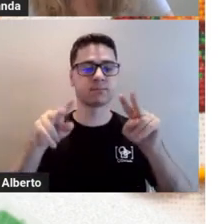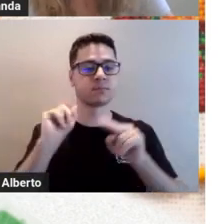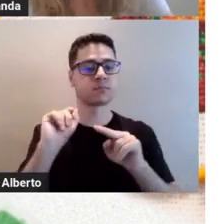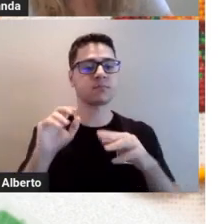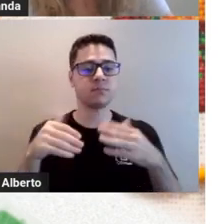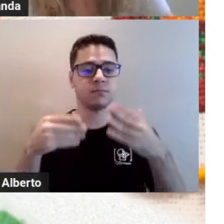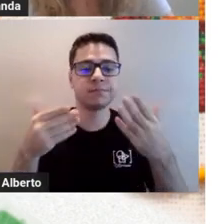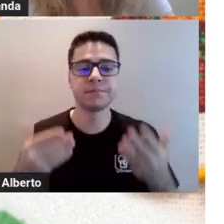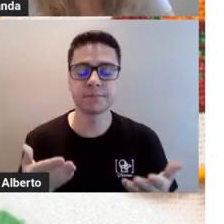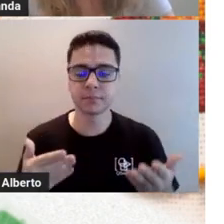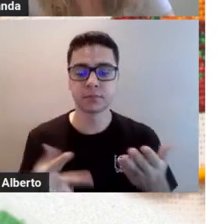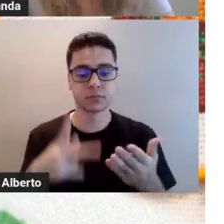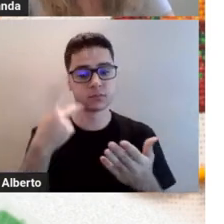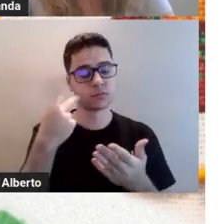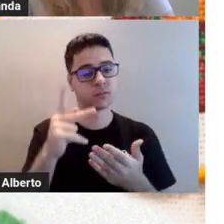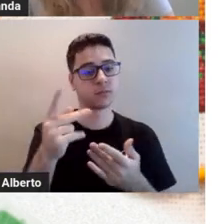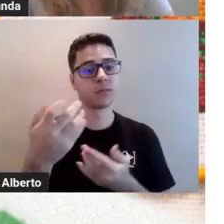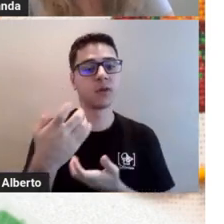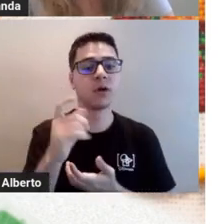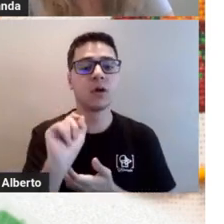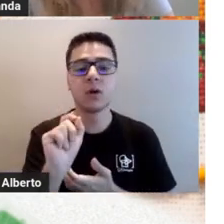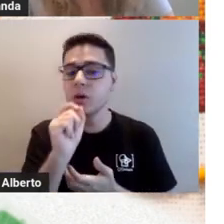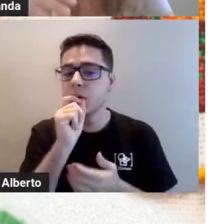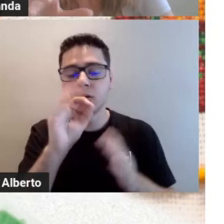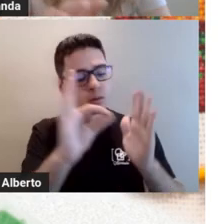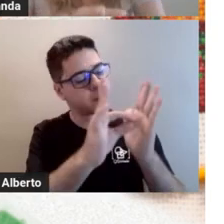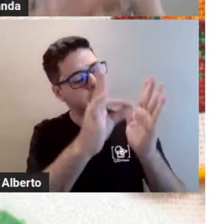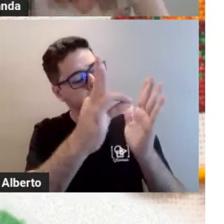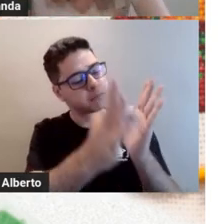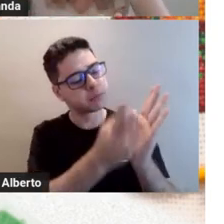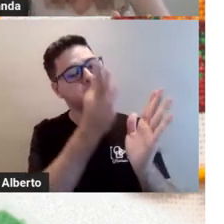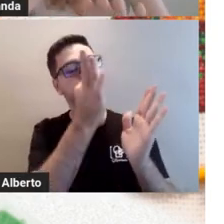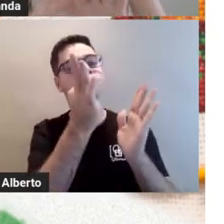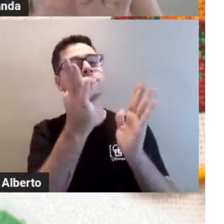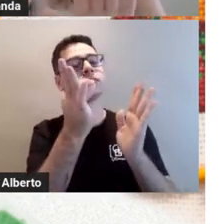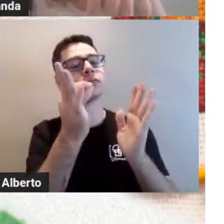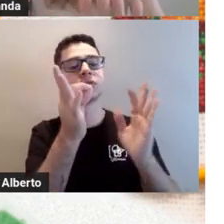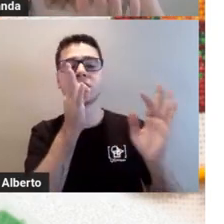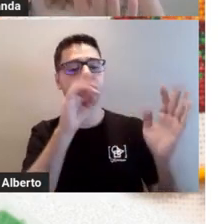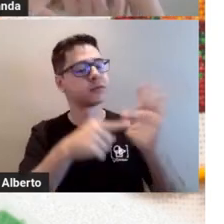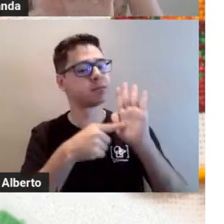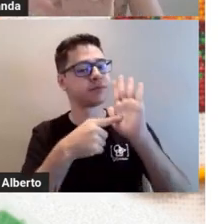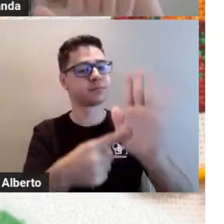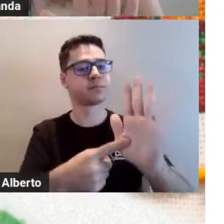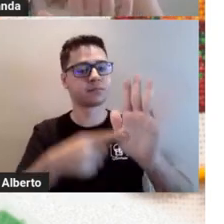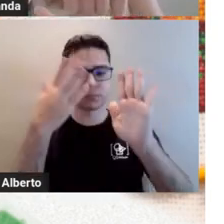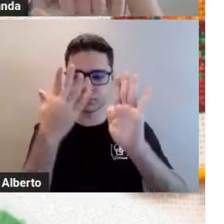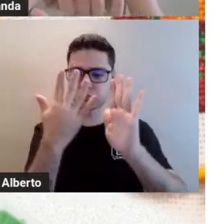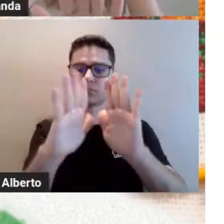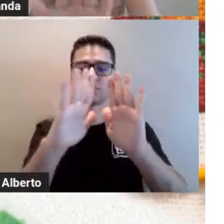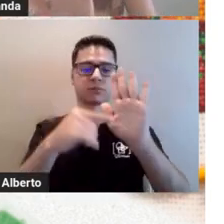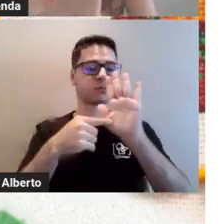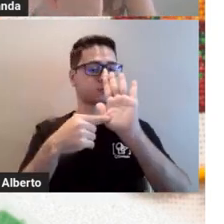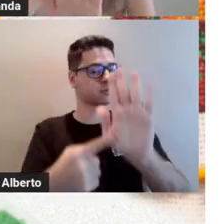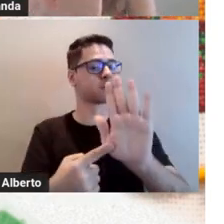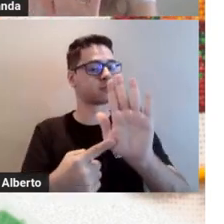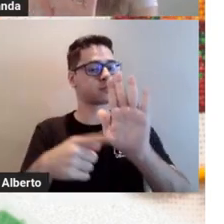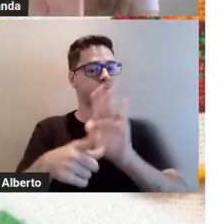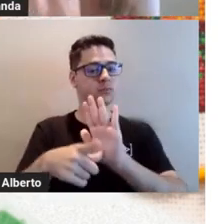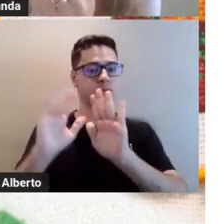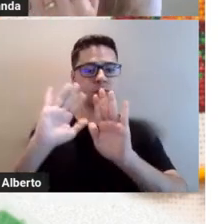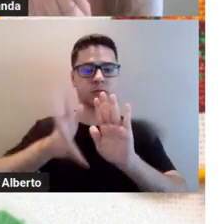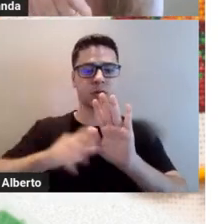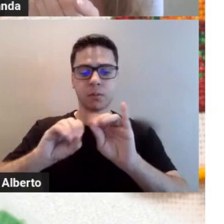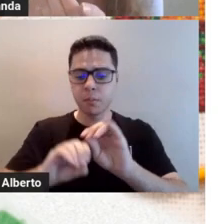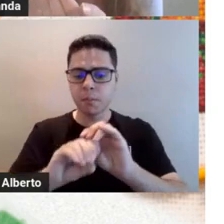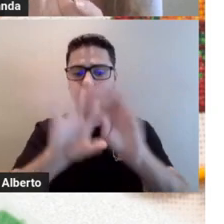você querer que um ponto do bordado seja destaque, que ele se destaque, que ele chegue antes, né? Como se fosse,